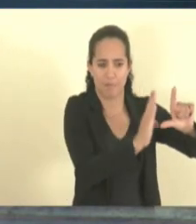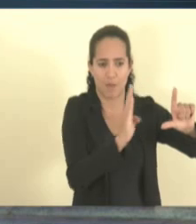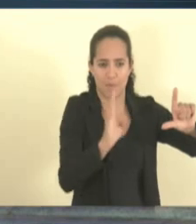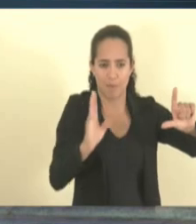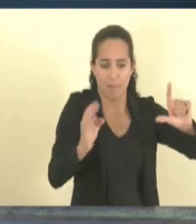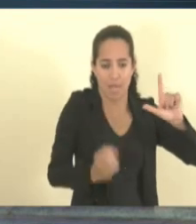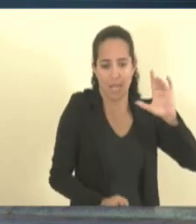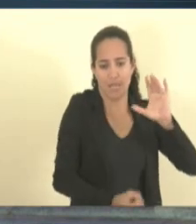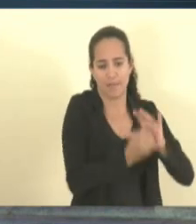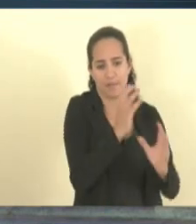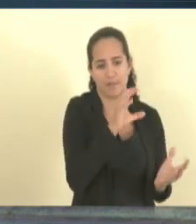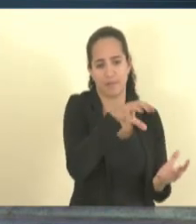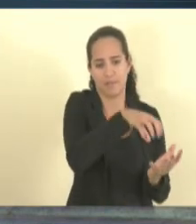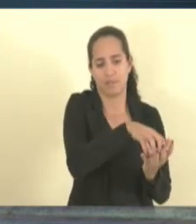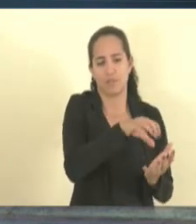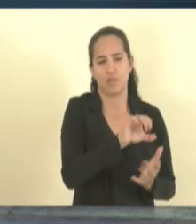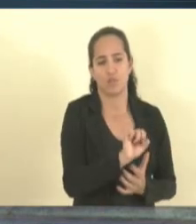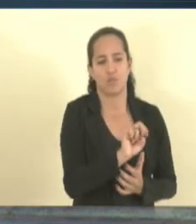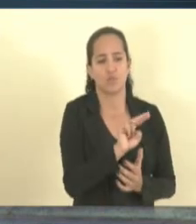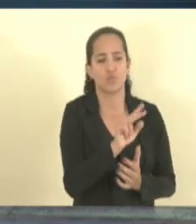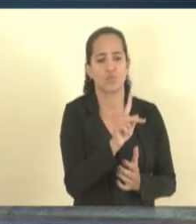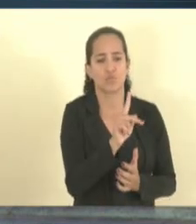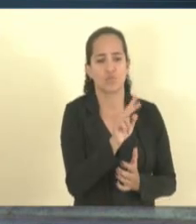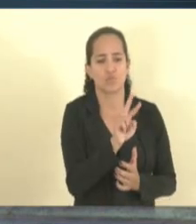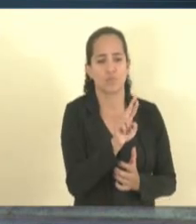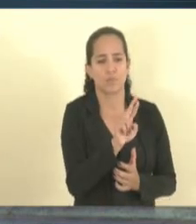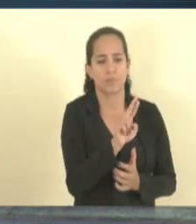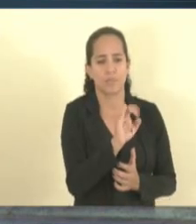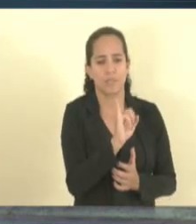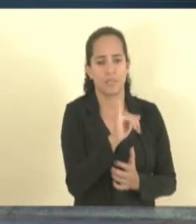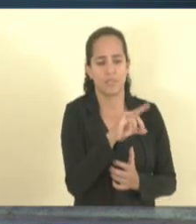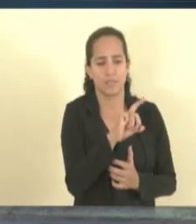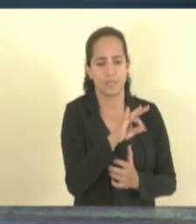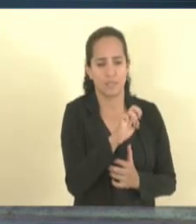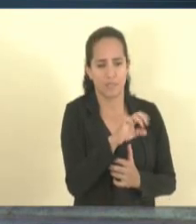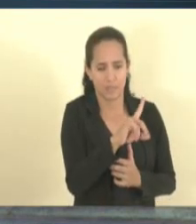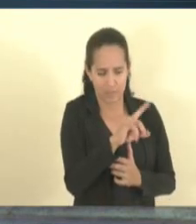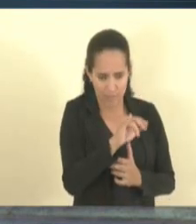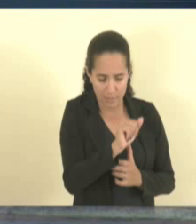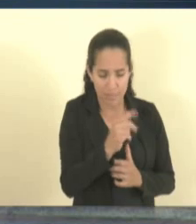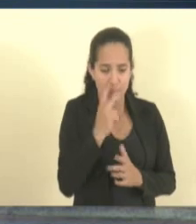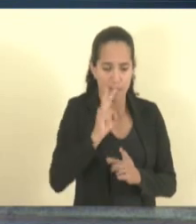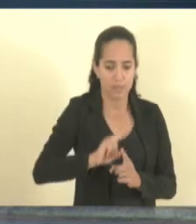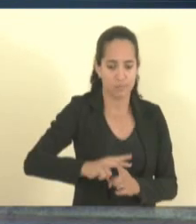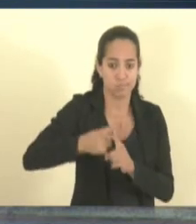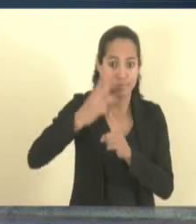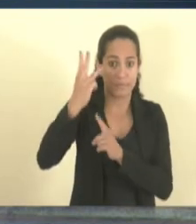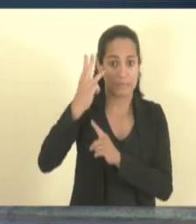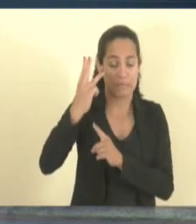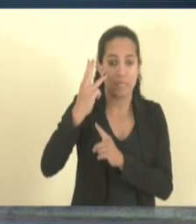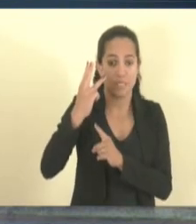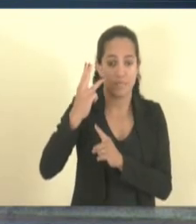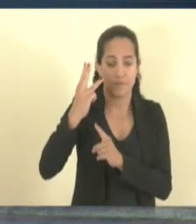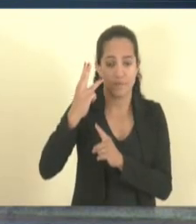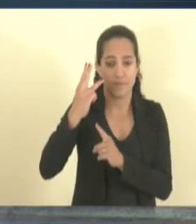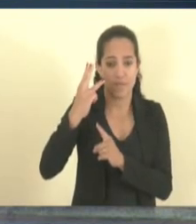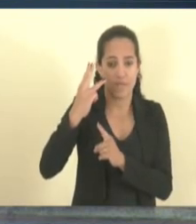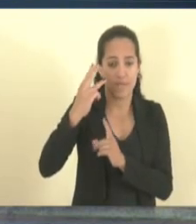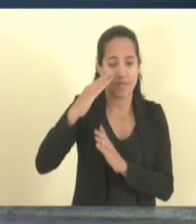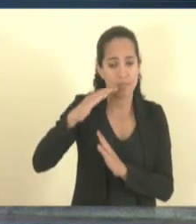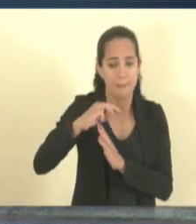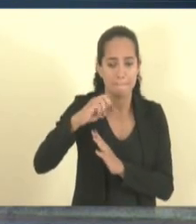superintendência, praticamente, a gente triplicou a média histórica do Estado.